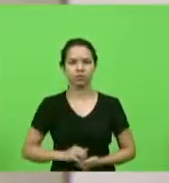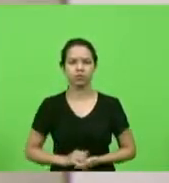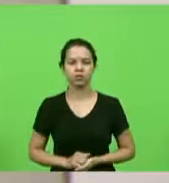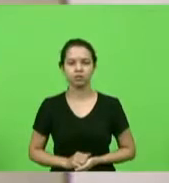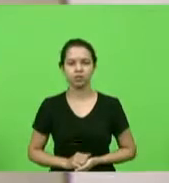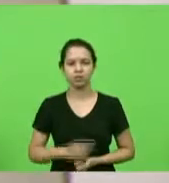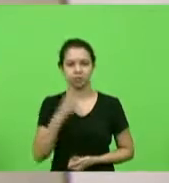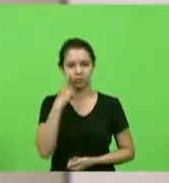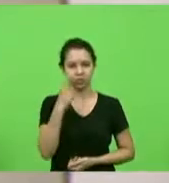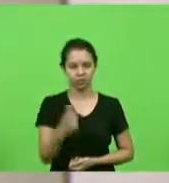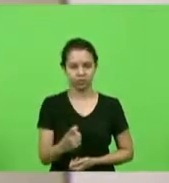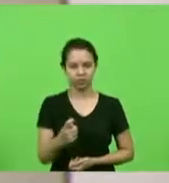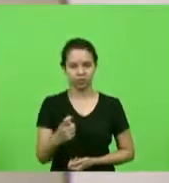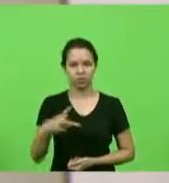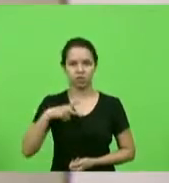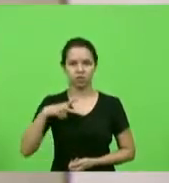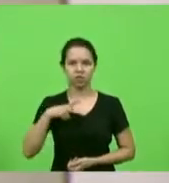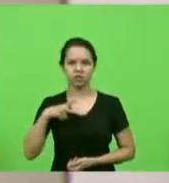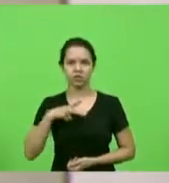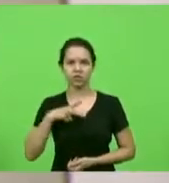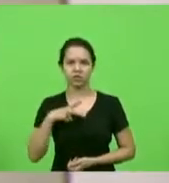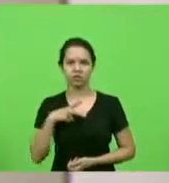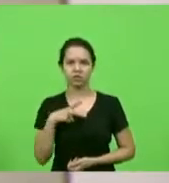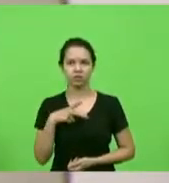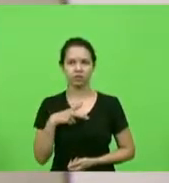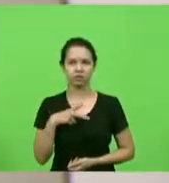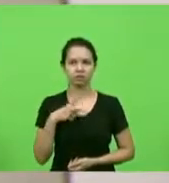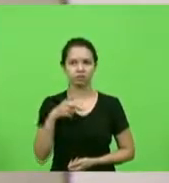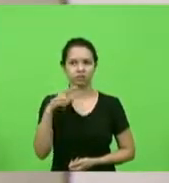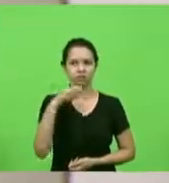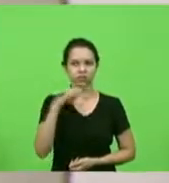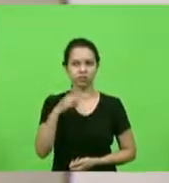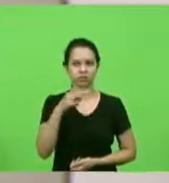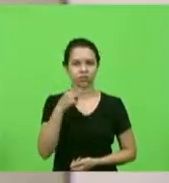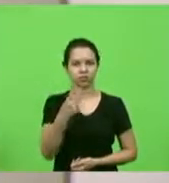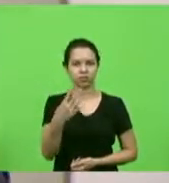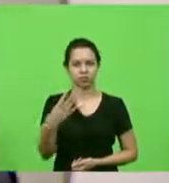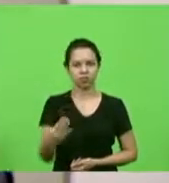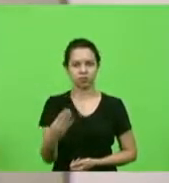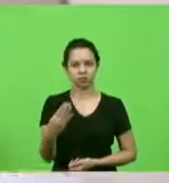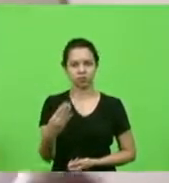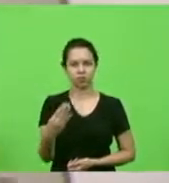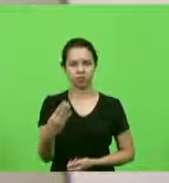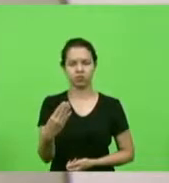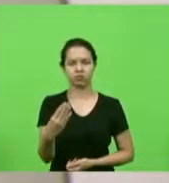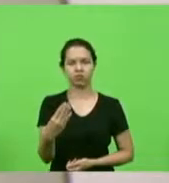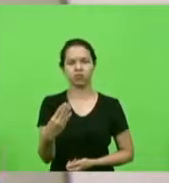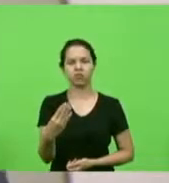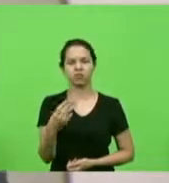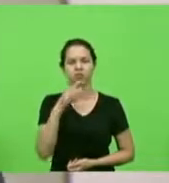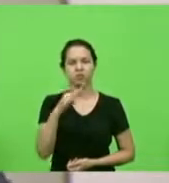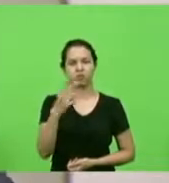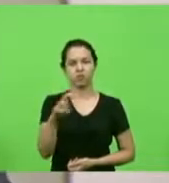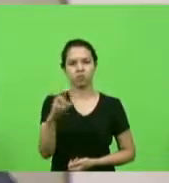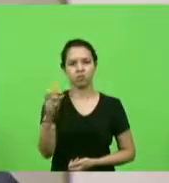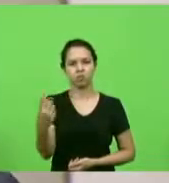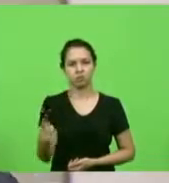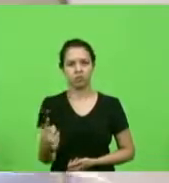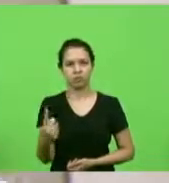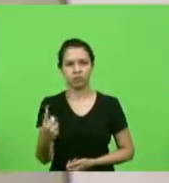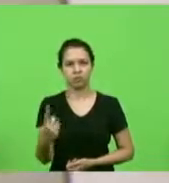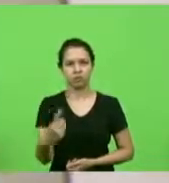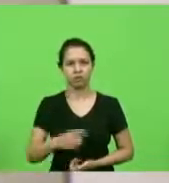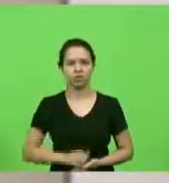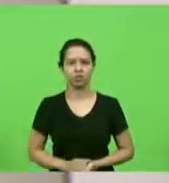particulares, Palácio Barriga Verde, 24 de março de 2021. Convido o senhor